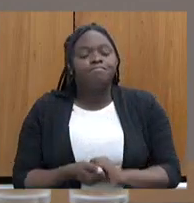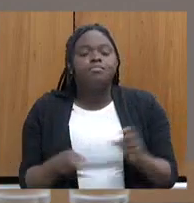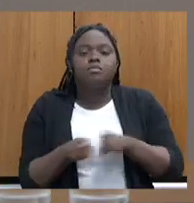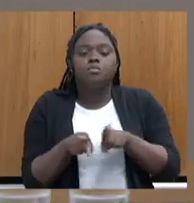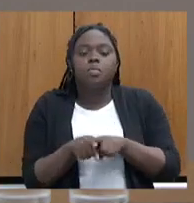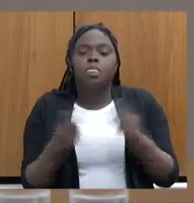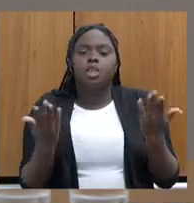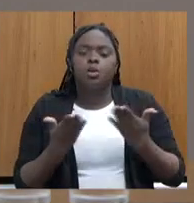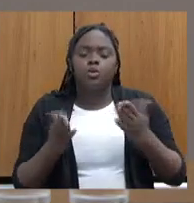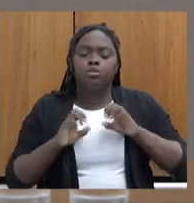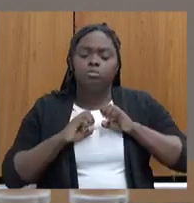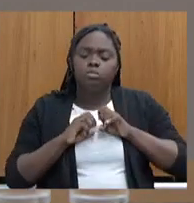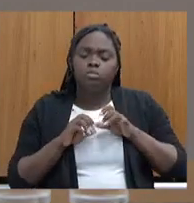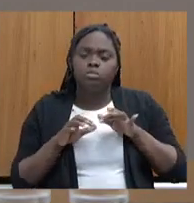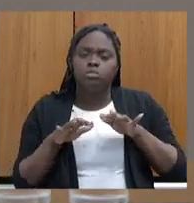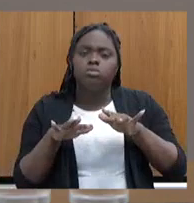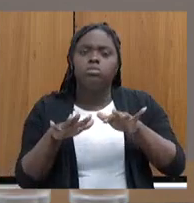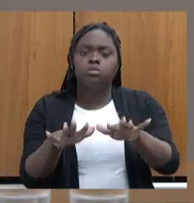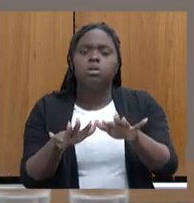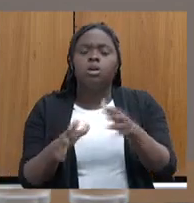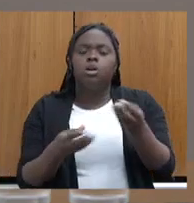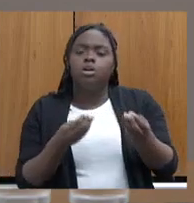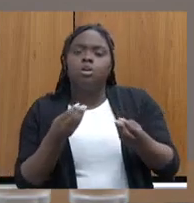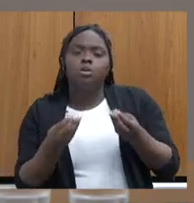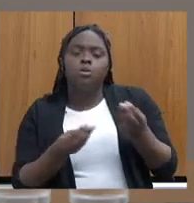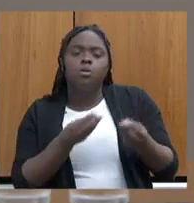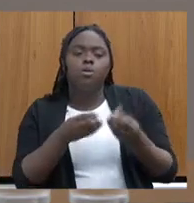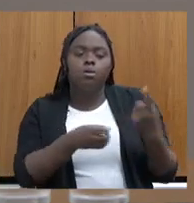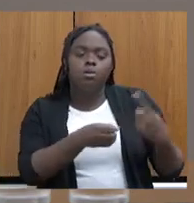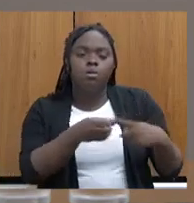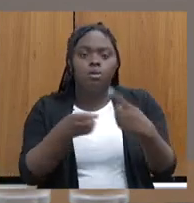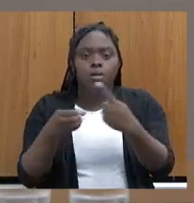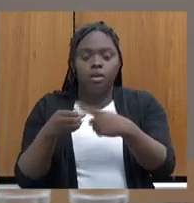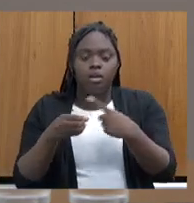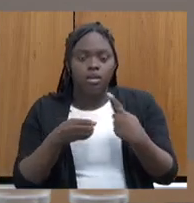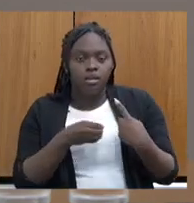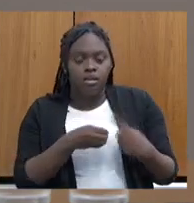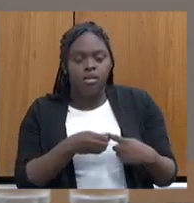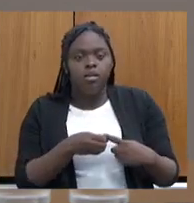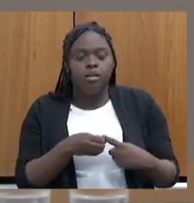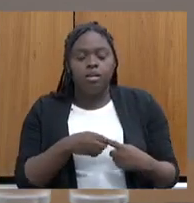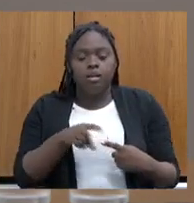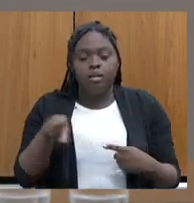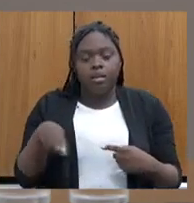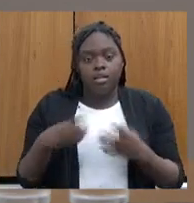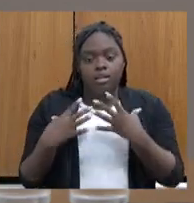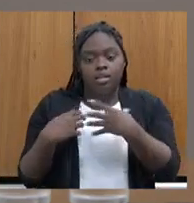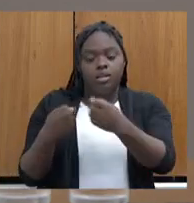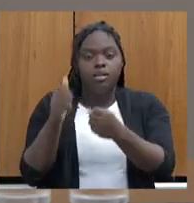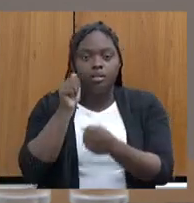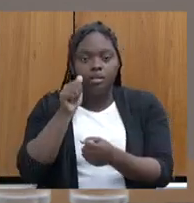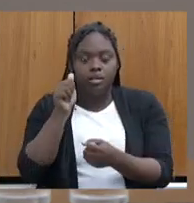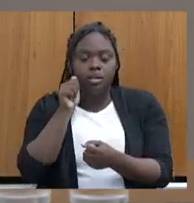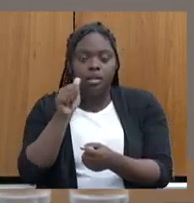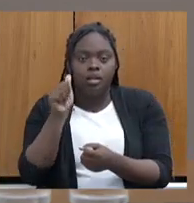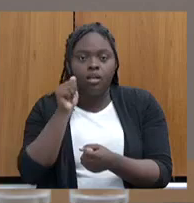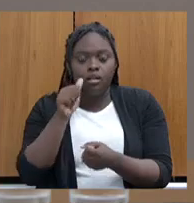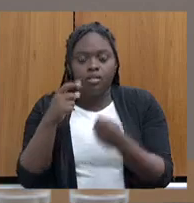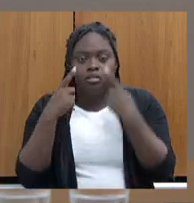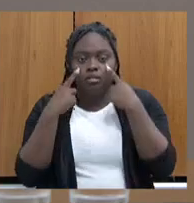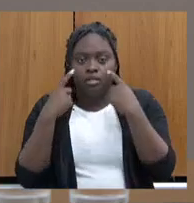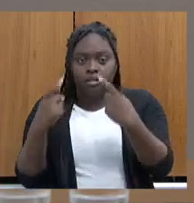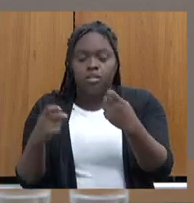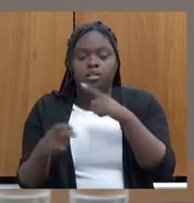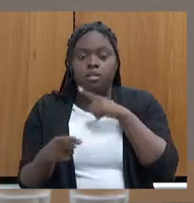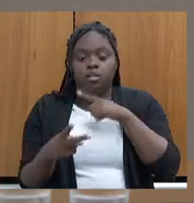nós expandimos muito a relação com os municípios, que quando eles recebem mulheres vítimas de violência nos municípios, eles têm